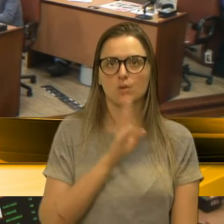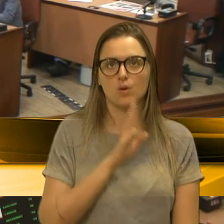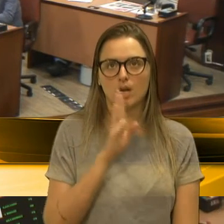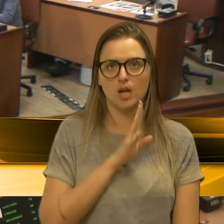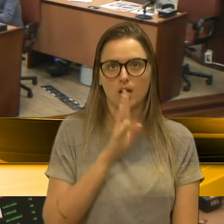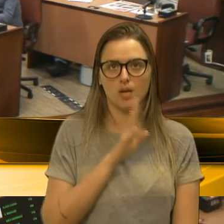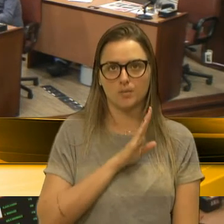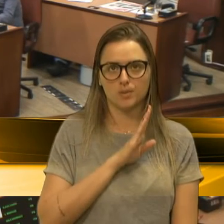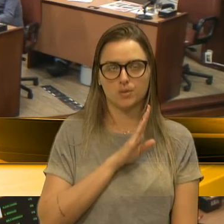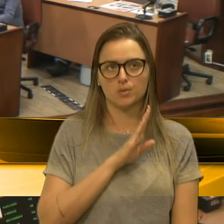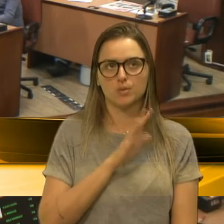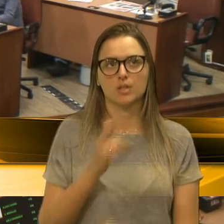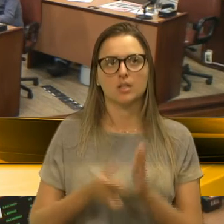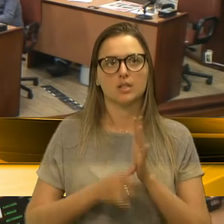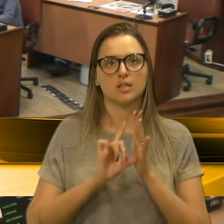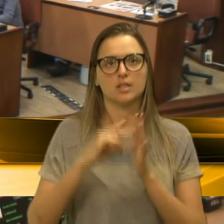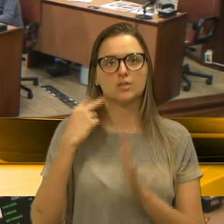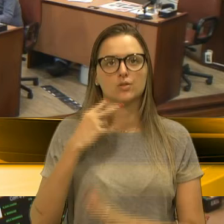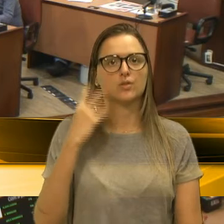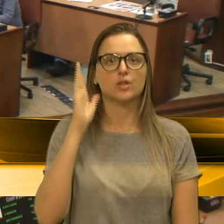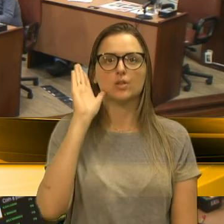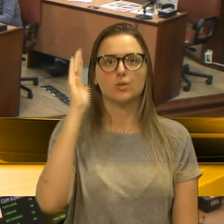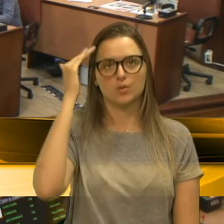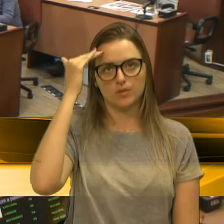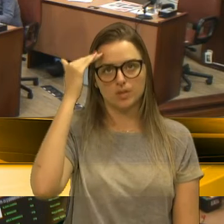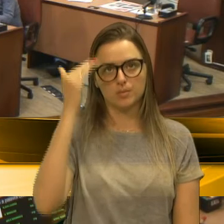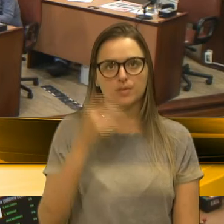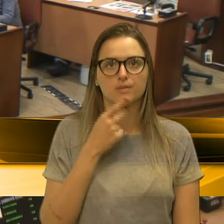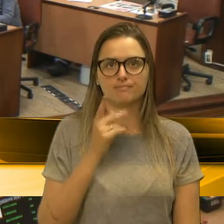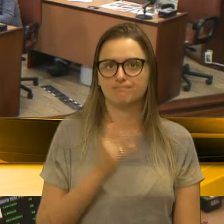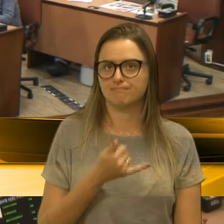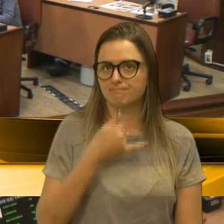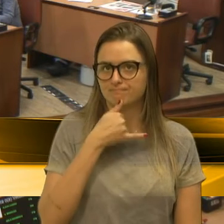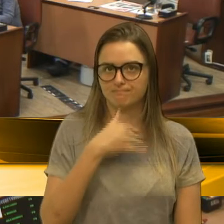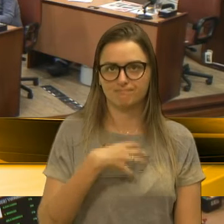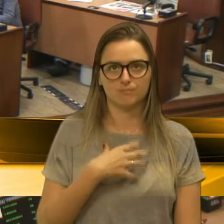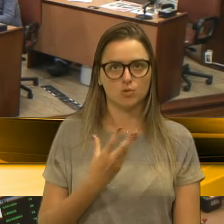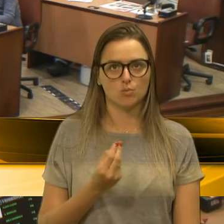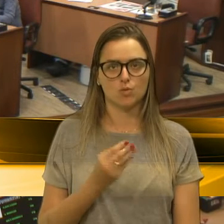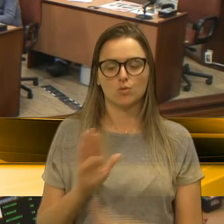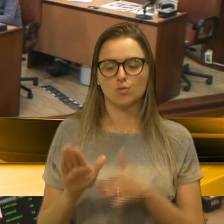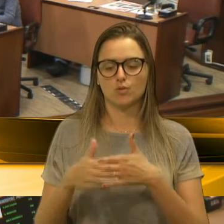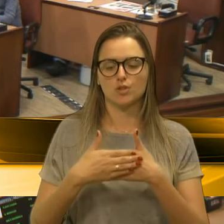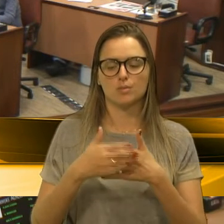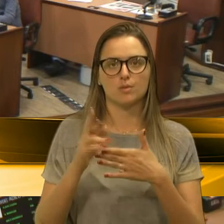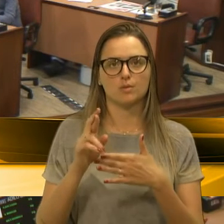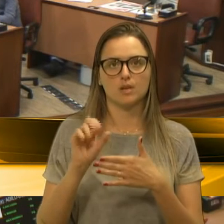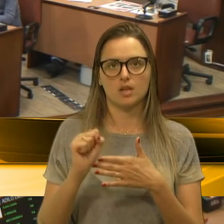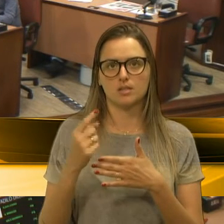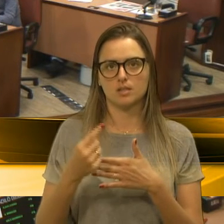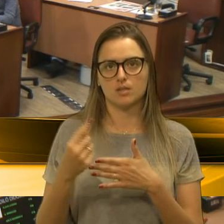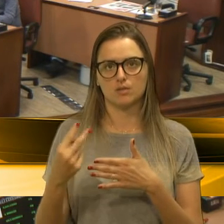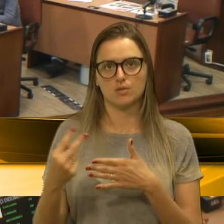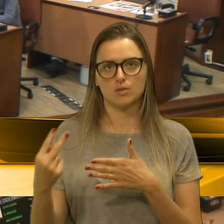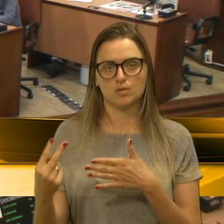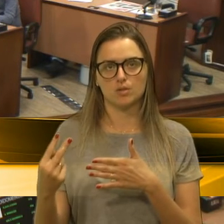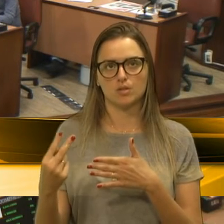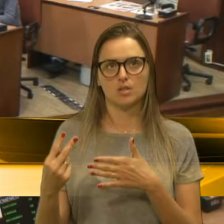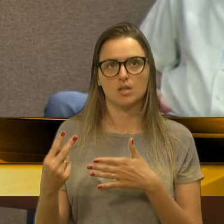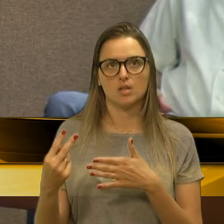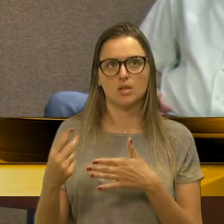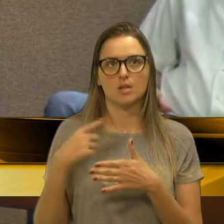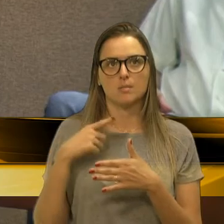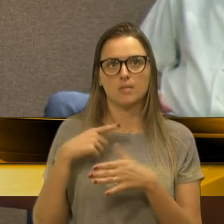espaço do vereador Felipe, lamentar o fechamento da RS-122 hoje pela manhã para a instalação de um